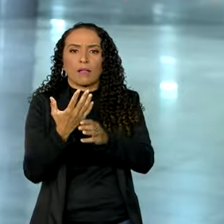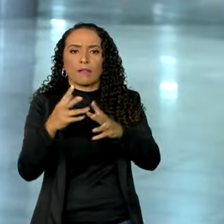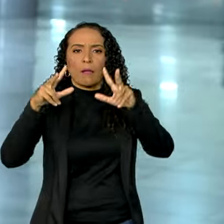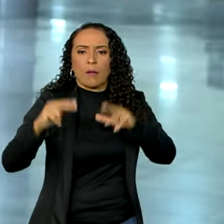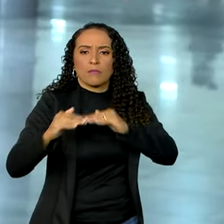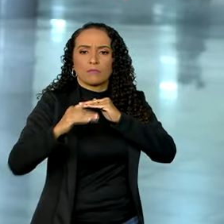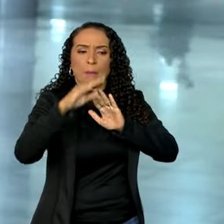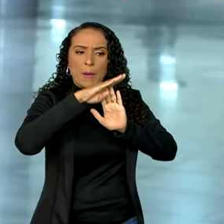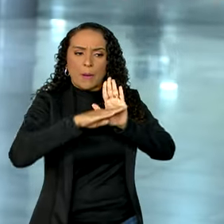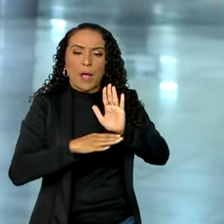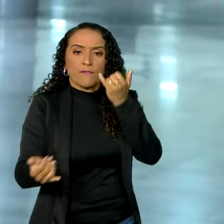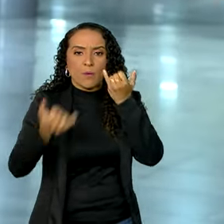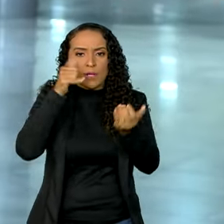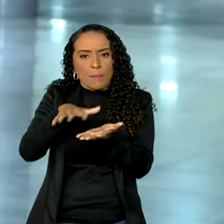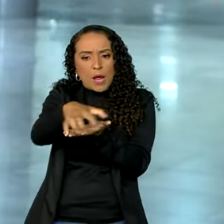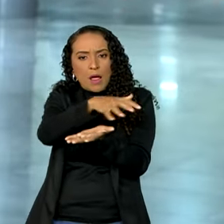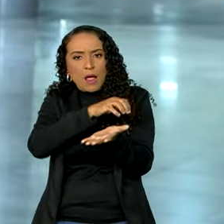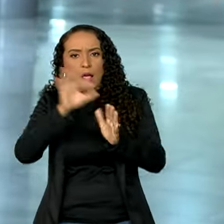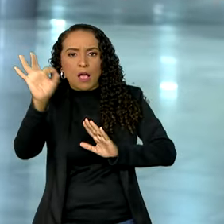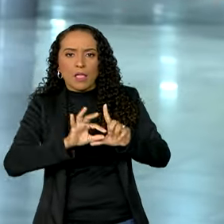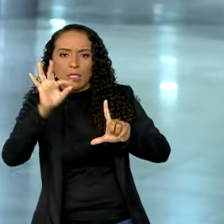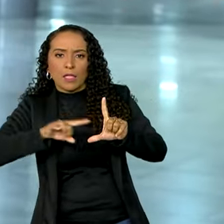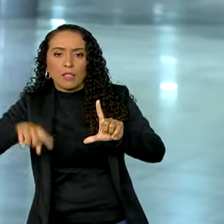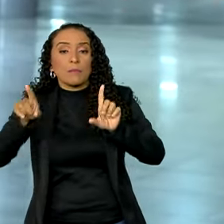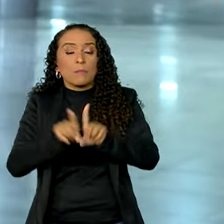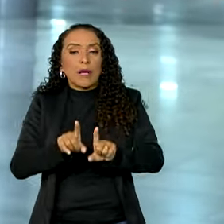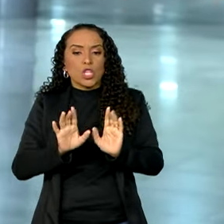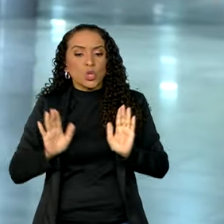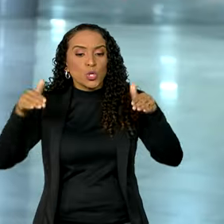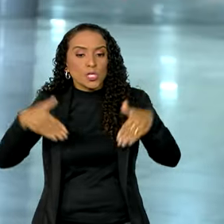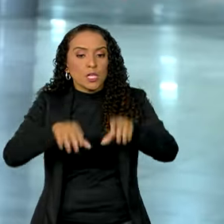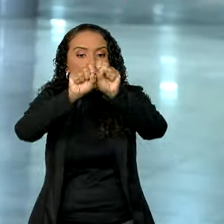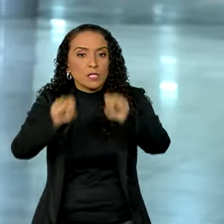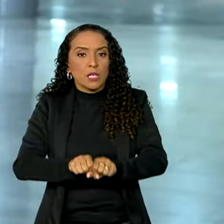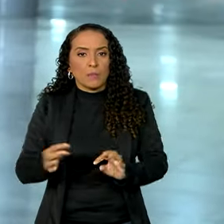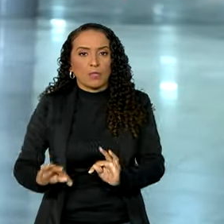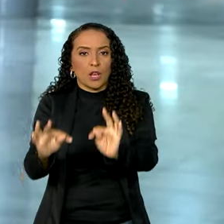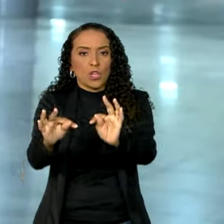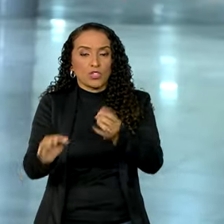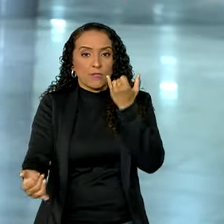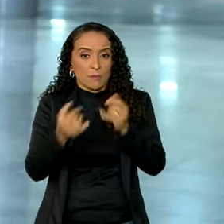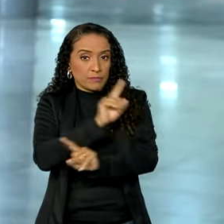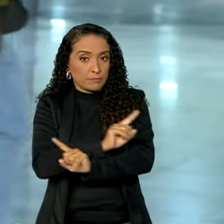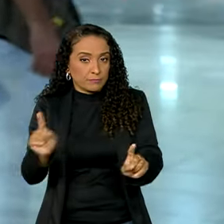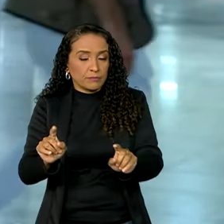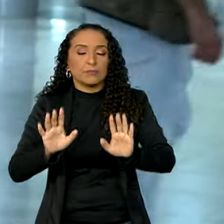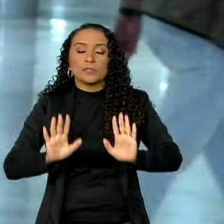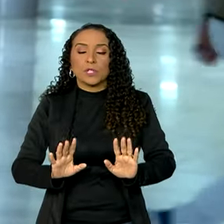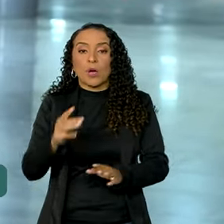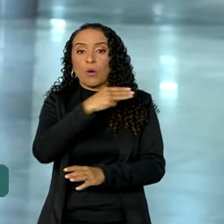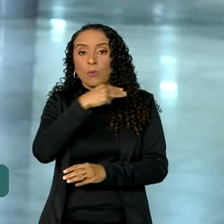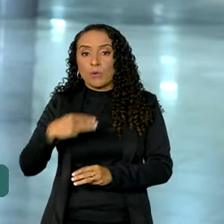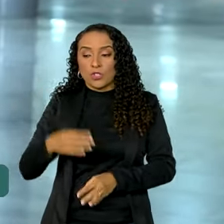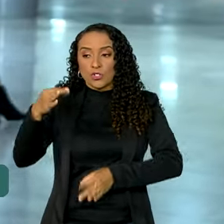protocolos, informações e dados estatísticos, mas não centraliza os sistemas de tecnologia da informação. De acordo com o